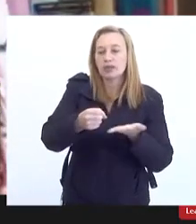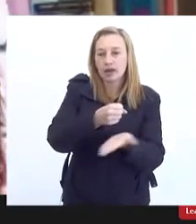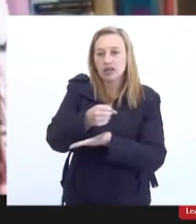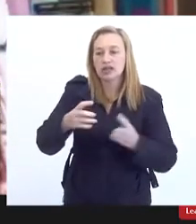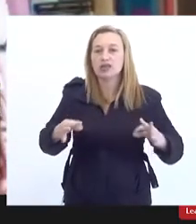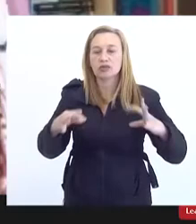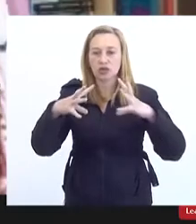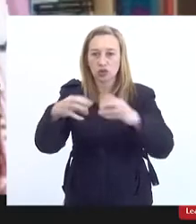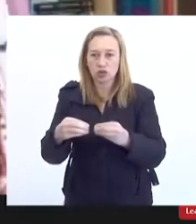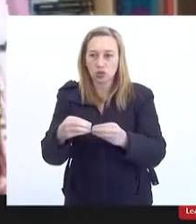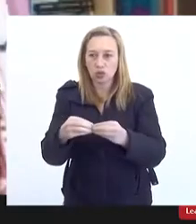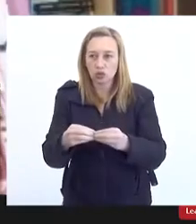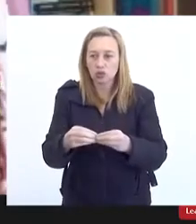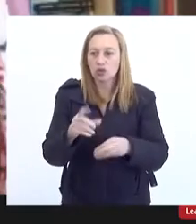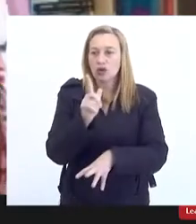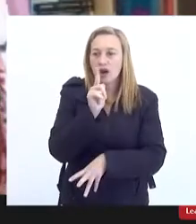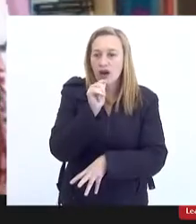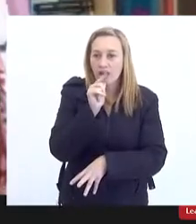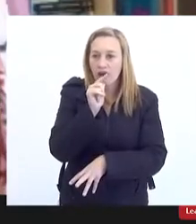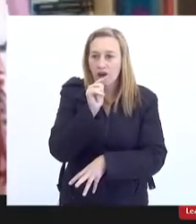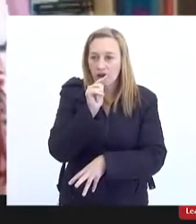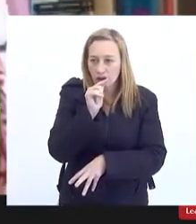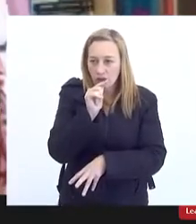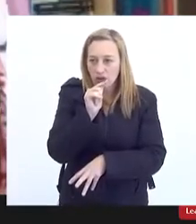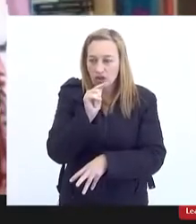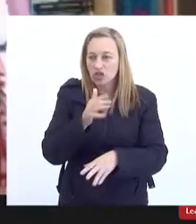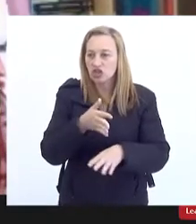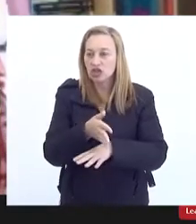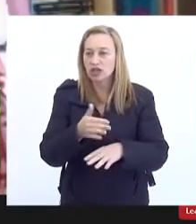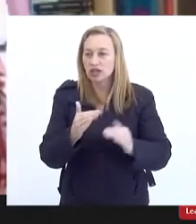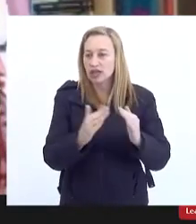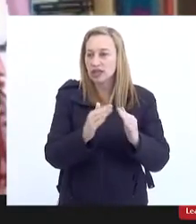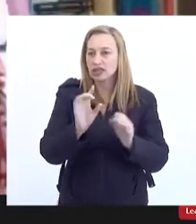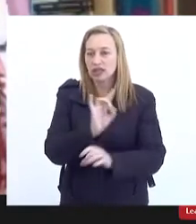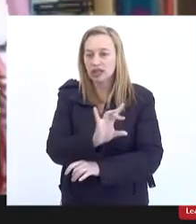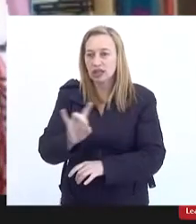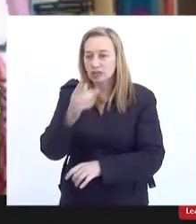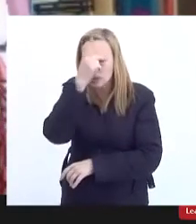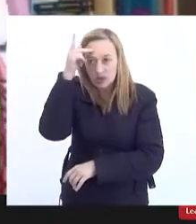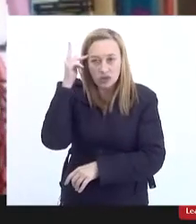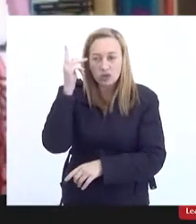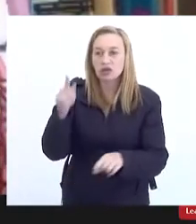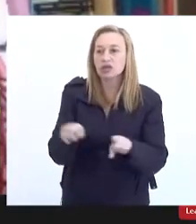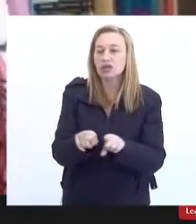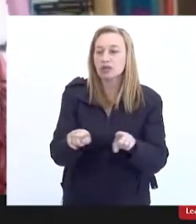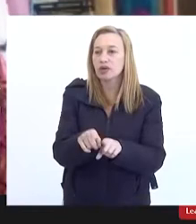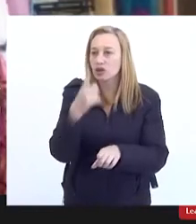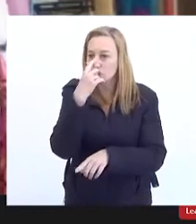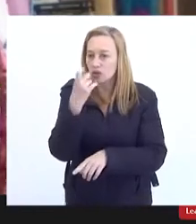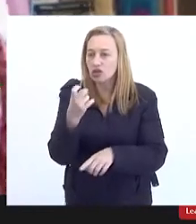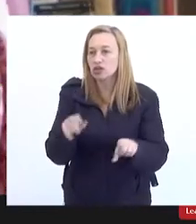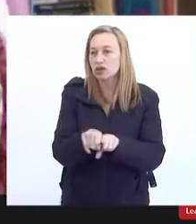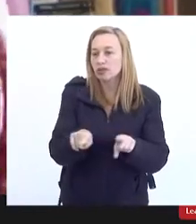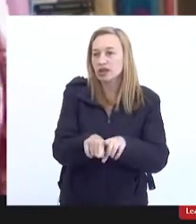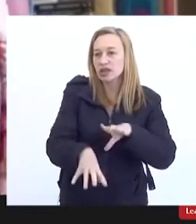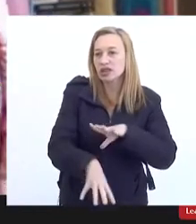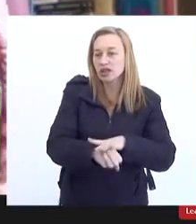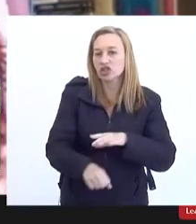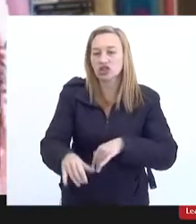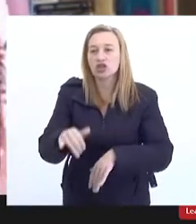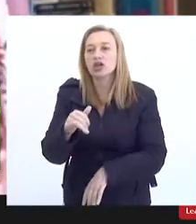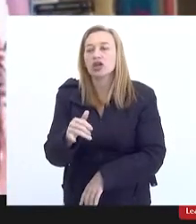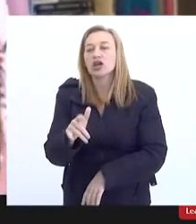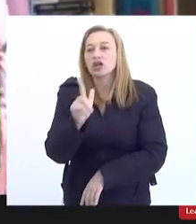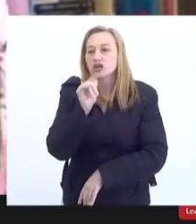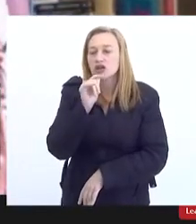sanitário, falamos sobre a questão da coleta do lixo urbano e da drenagem. Então, são quatro